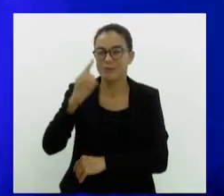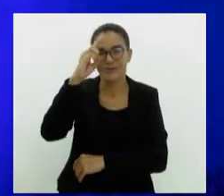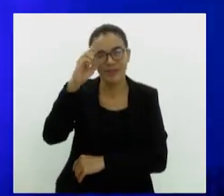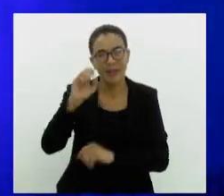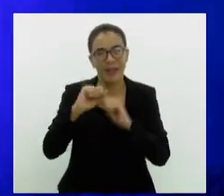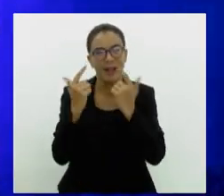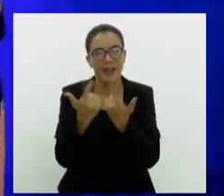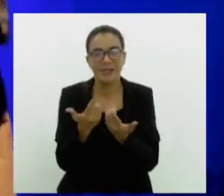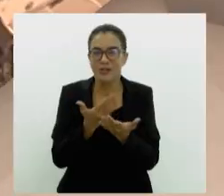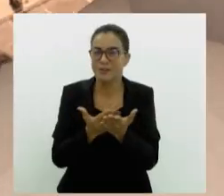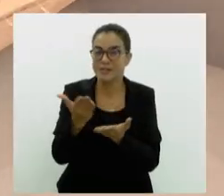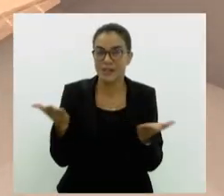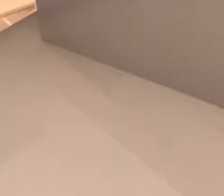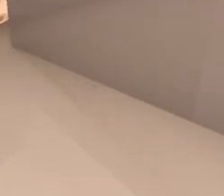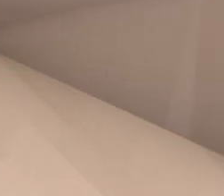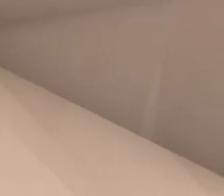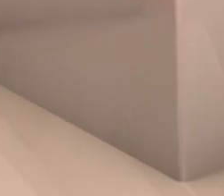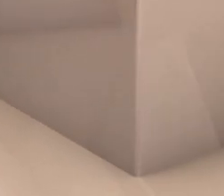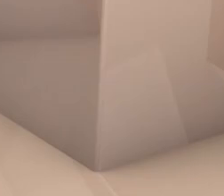começando agora.